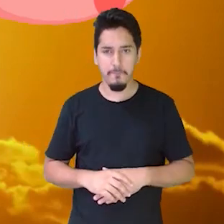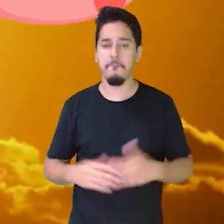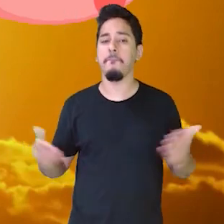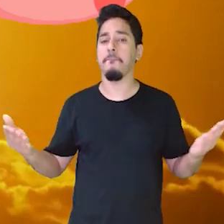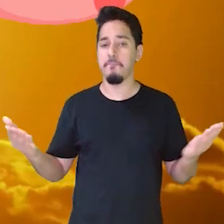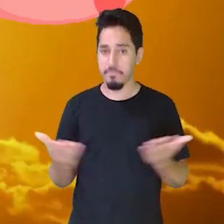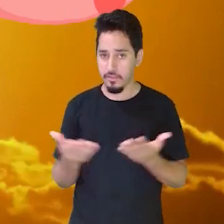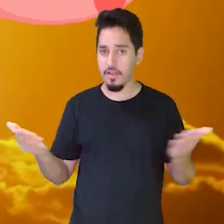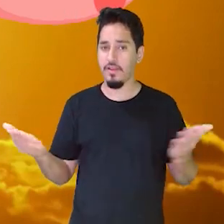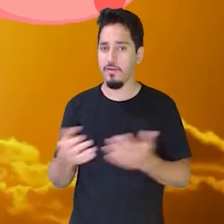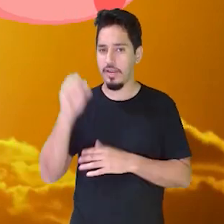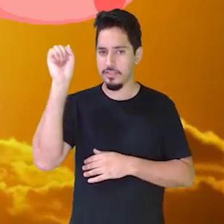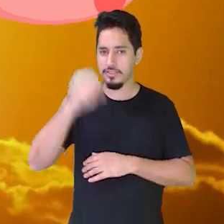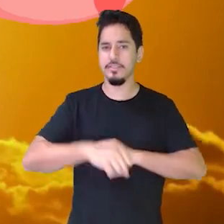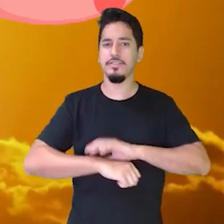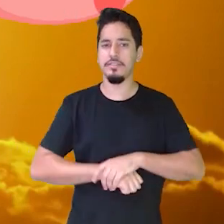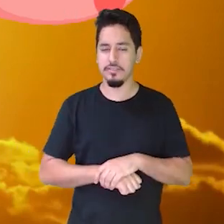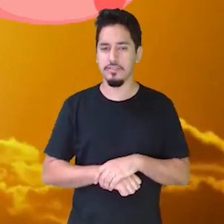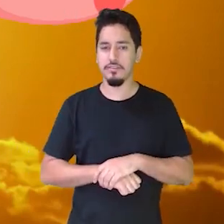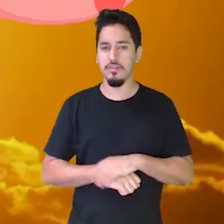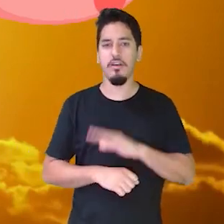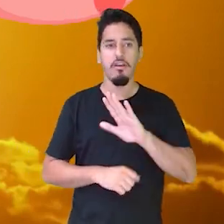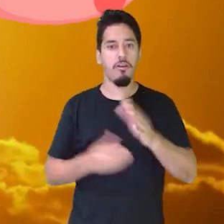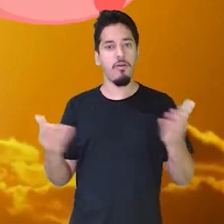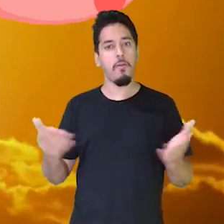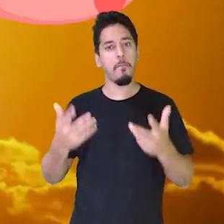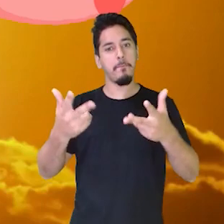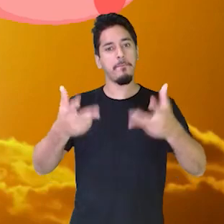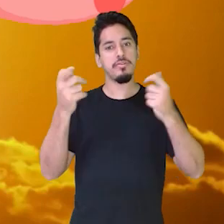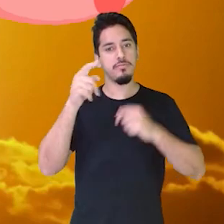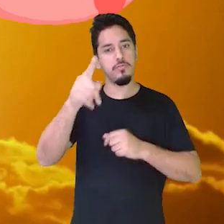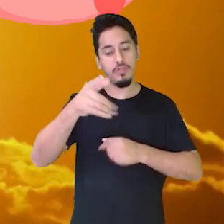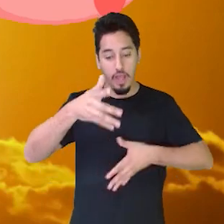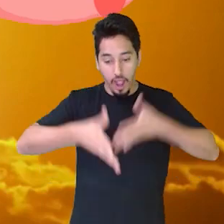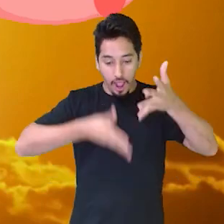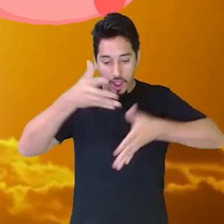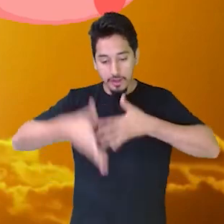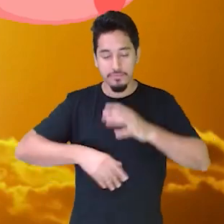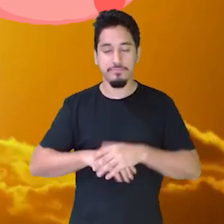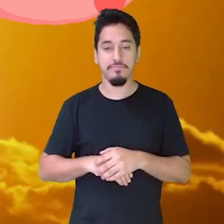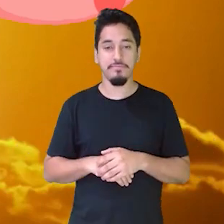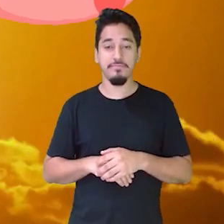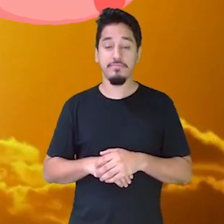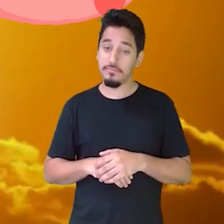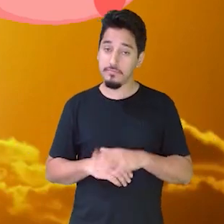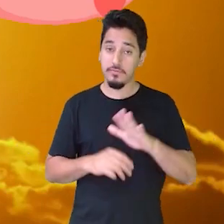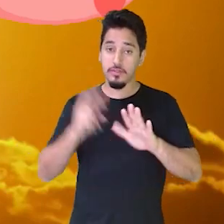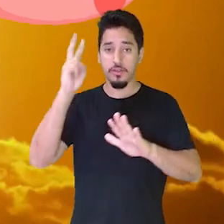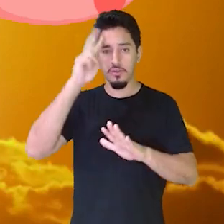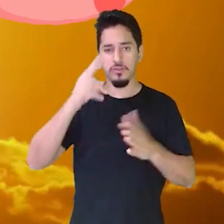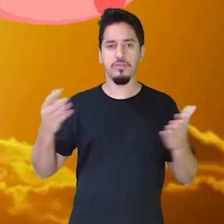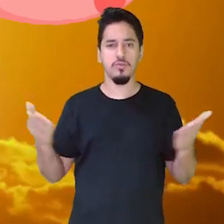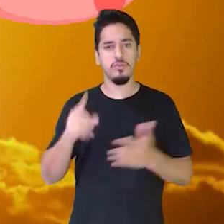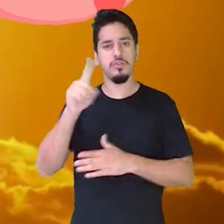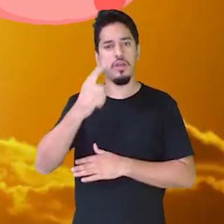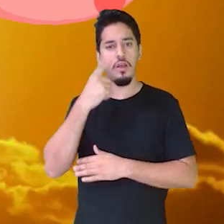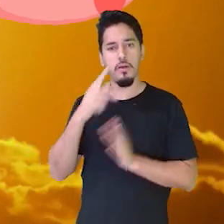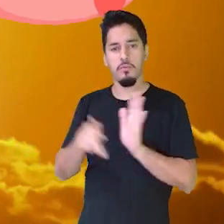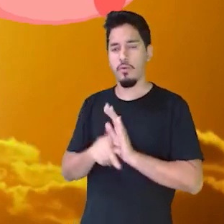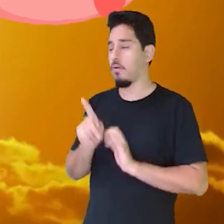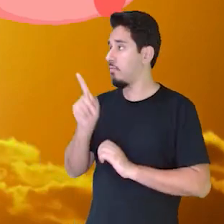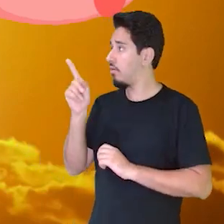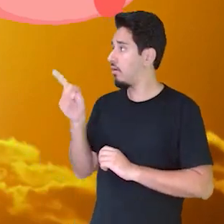Agora sim, eu ouvi bem animado. Olha só, a história que eu vou contar hoje é esta daqui.